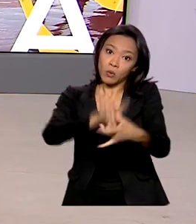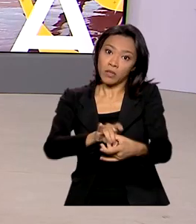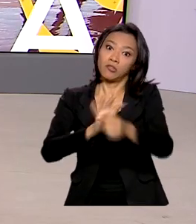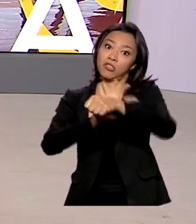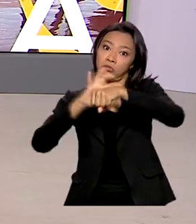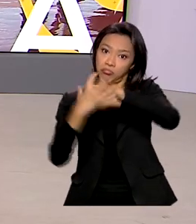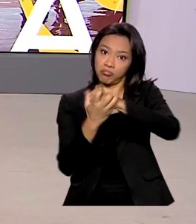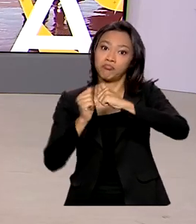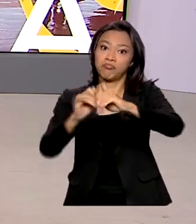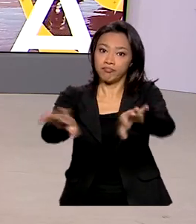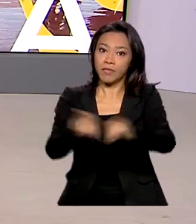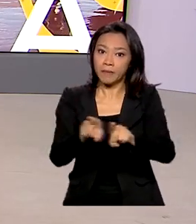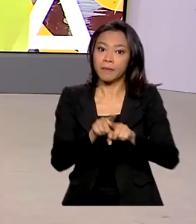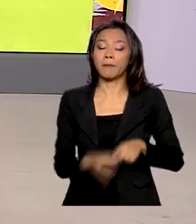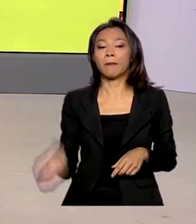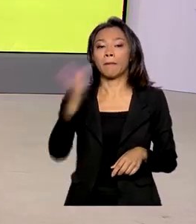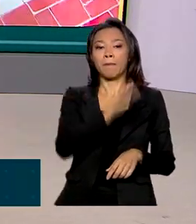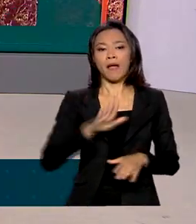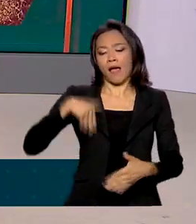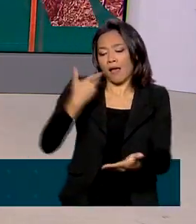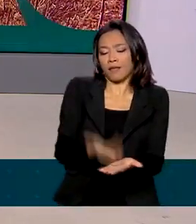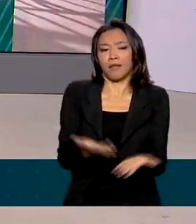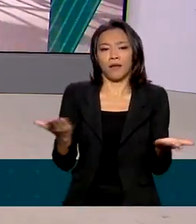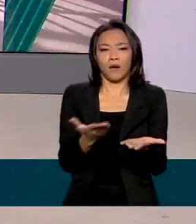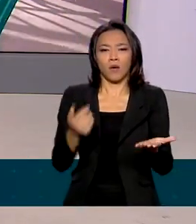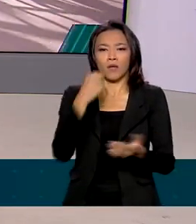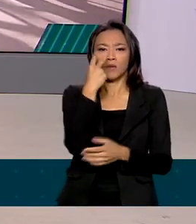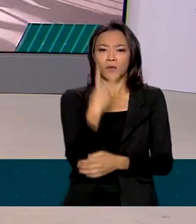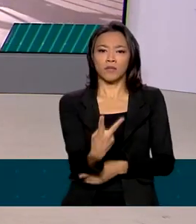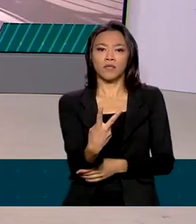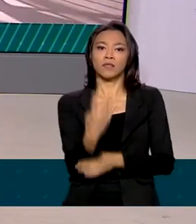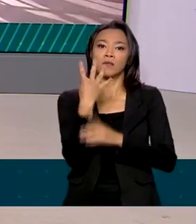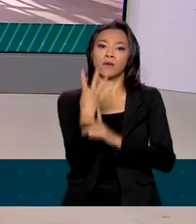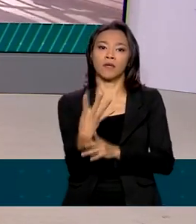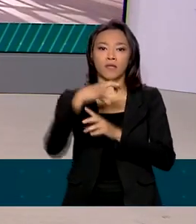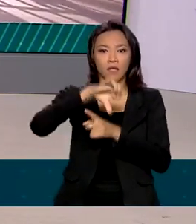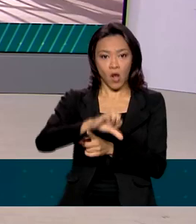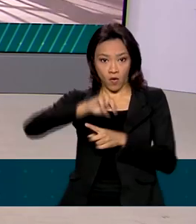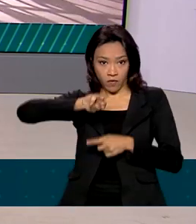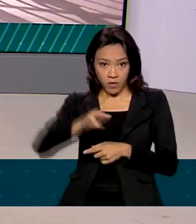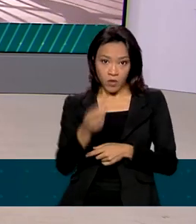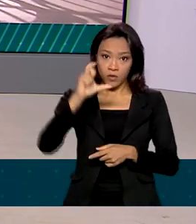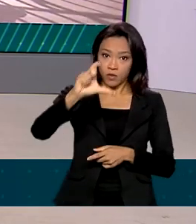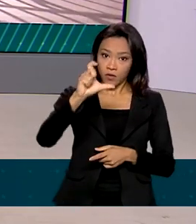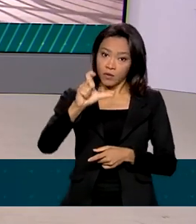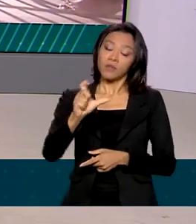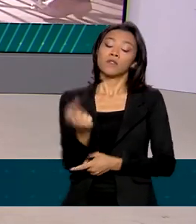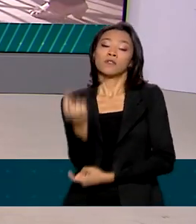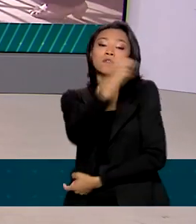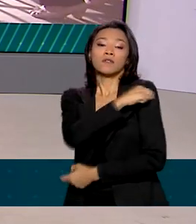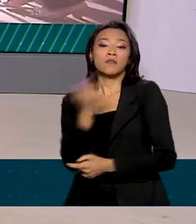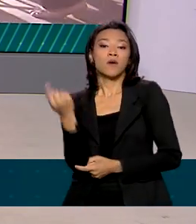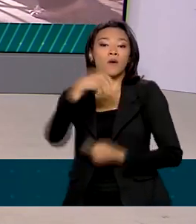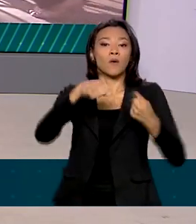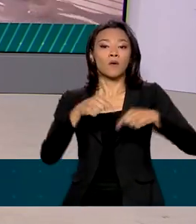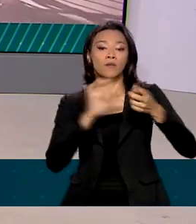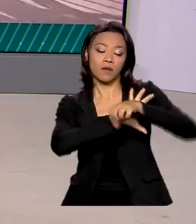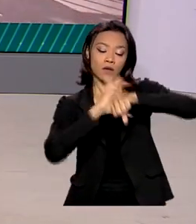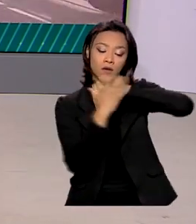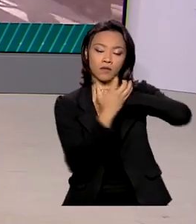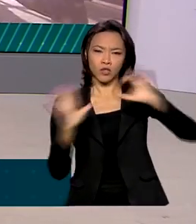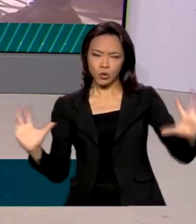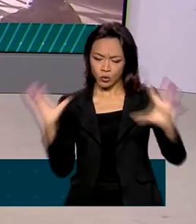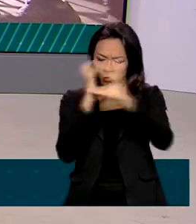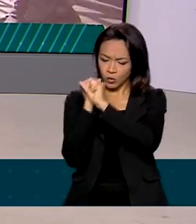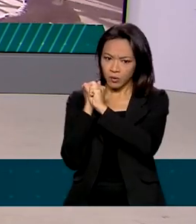E até agora foram aplicadas mais de 249 milhões de doses de vacinas contra a Covid-19. Desse total,